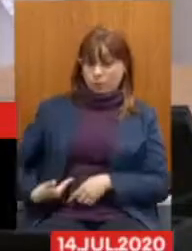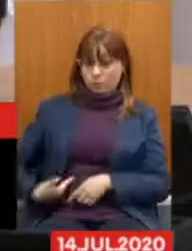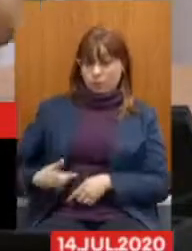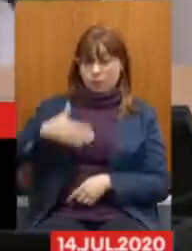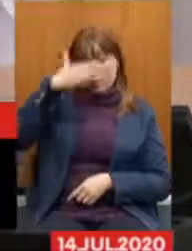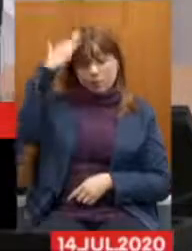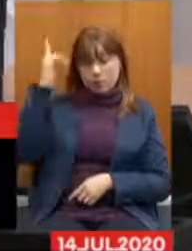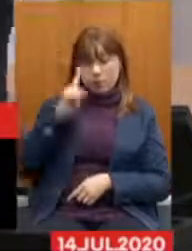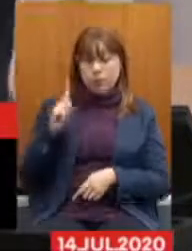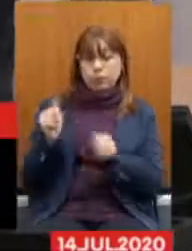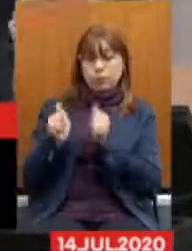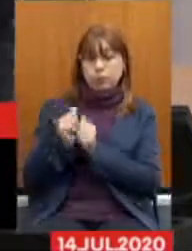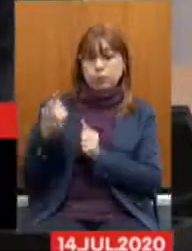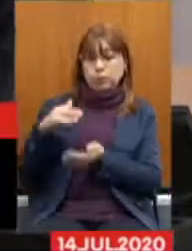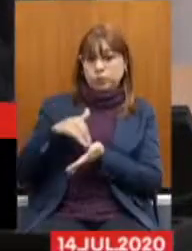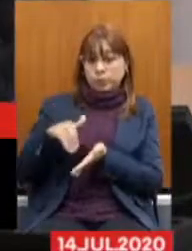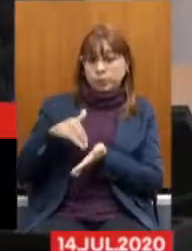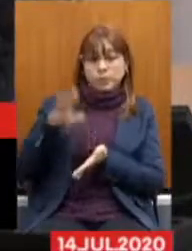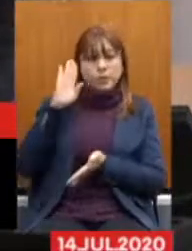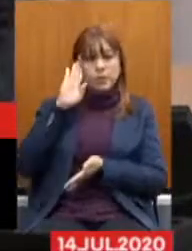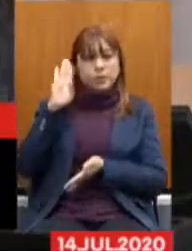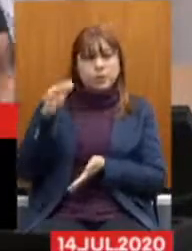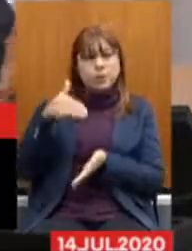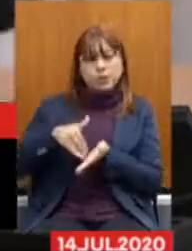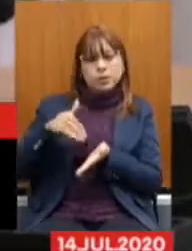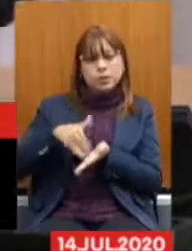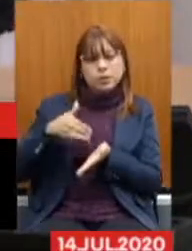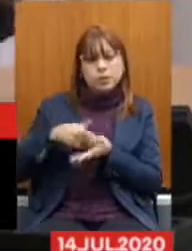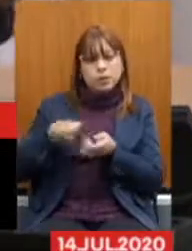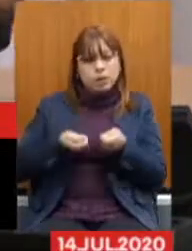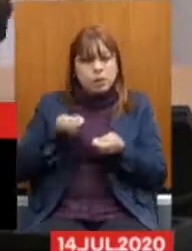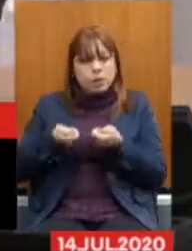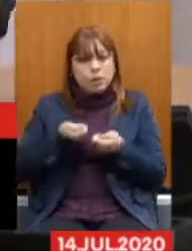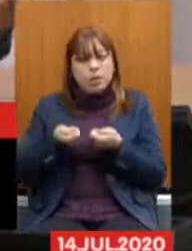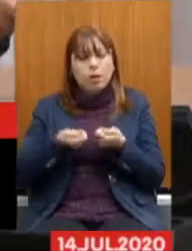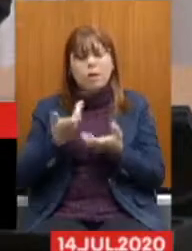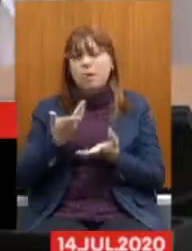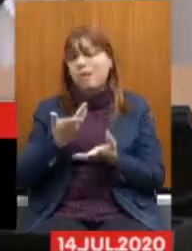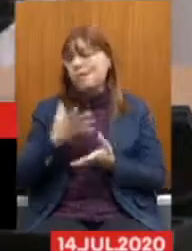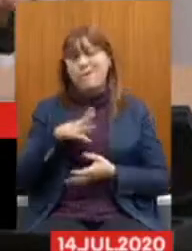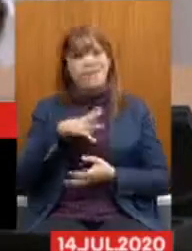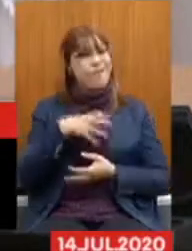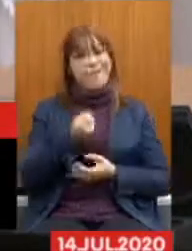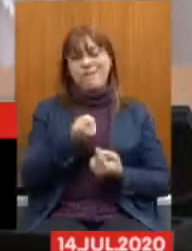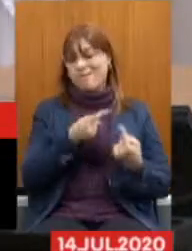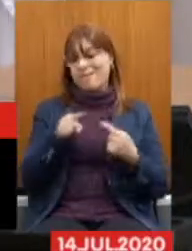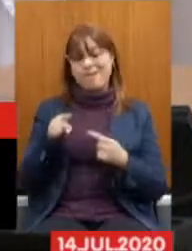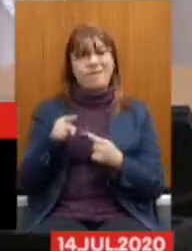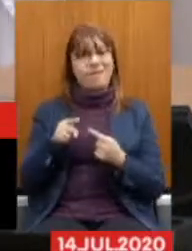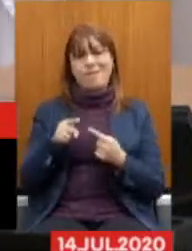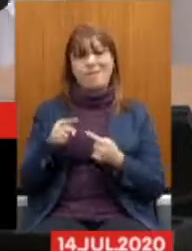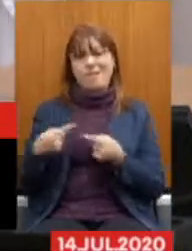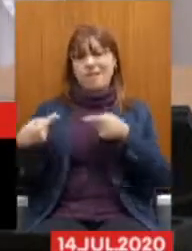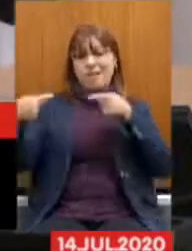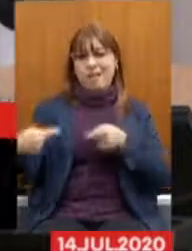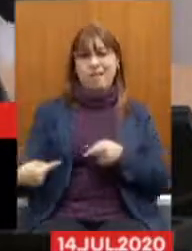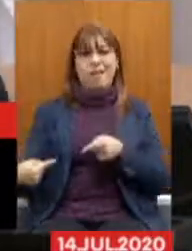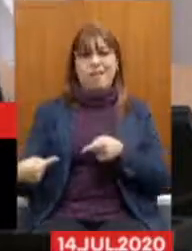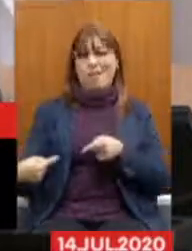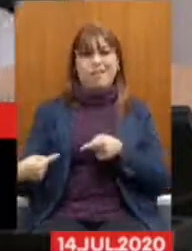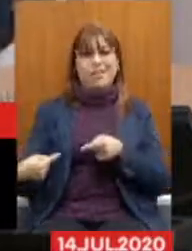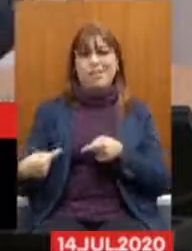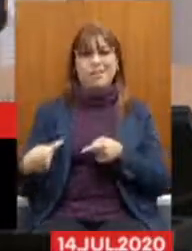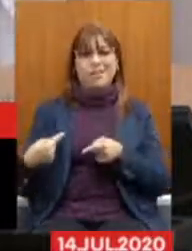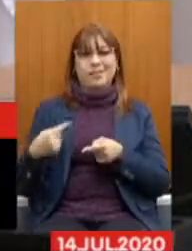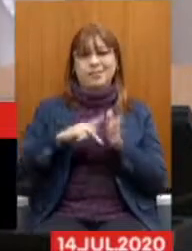não coragem de enfrentar os sindicatos, eles não têm